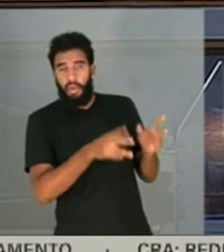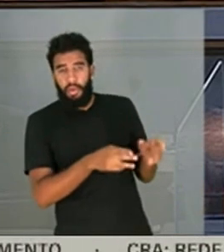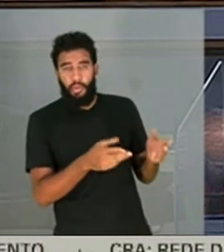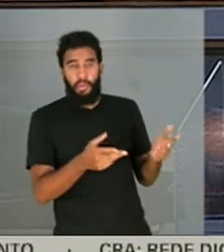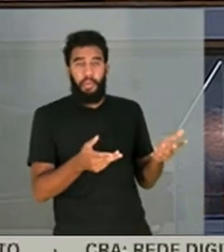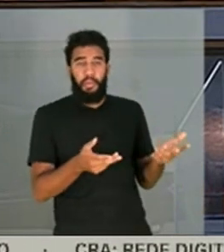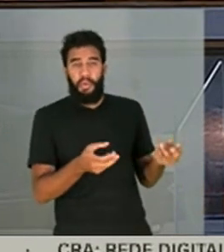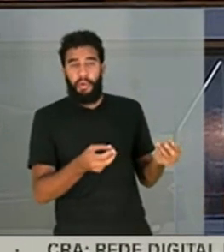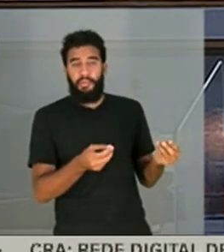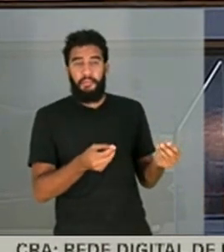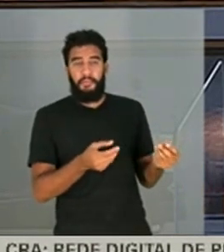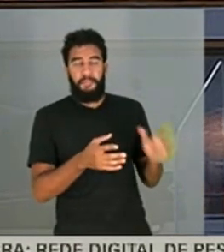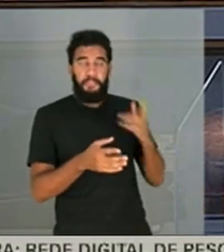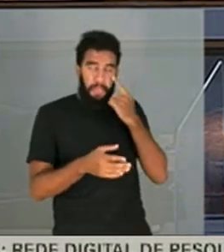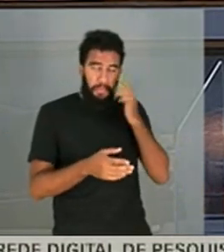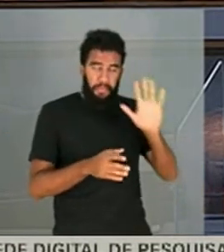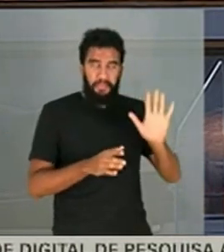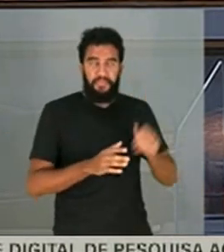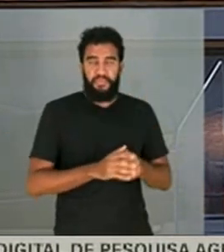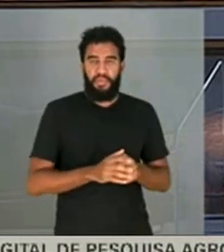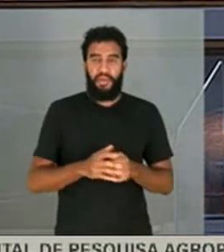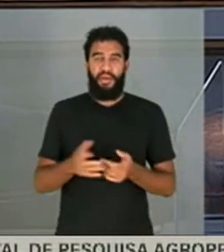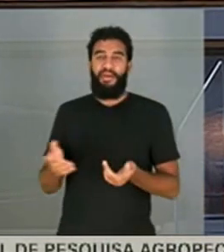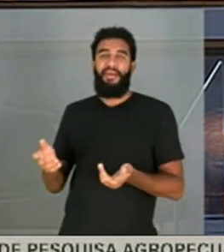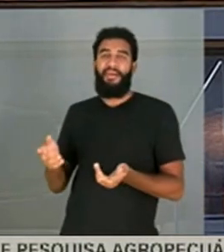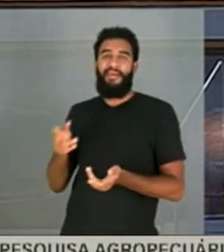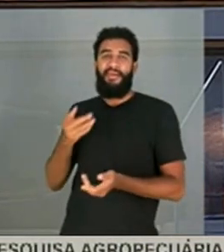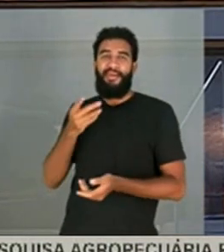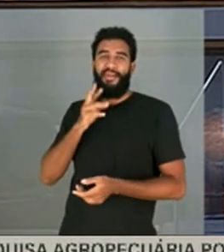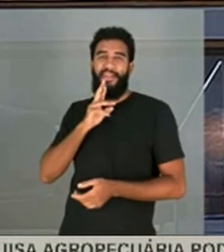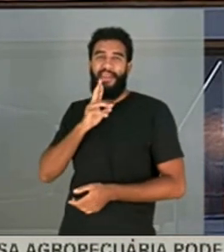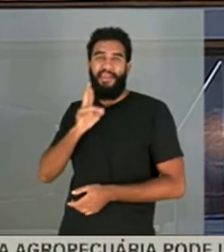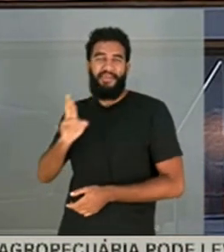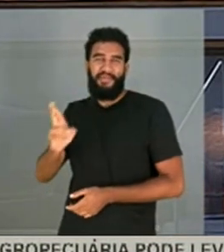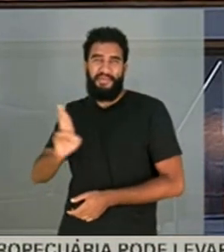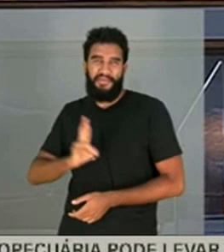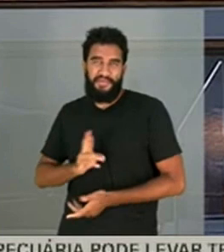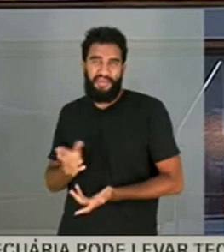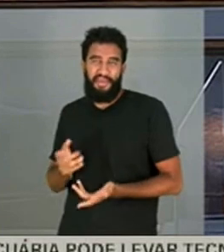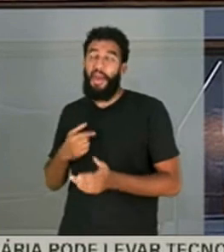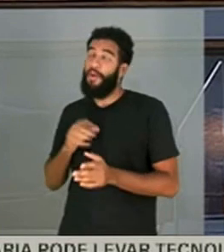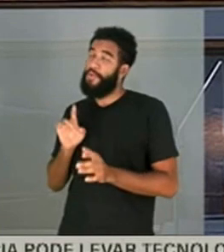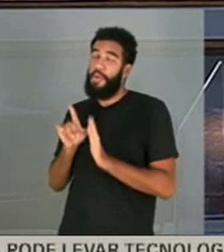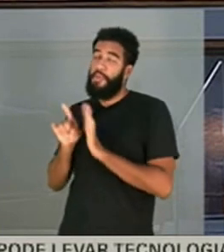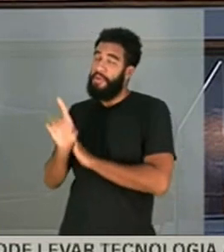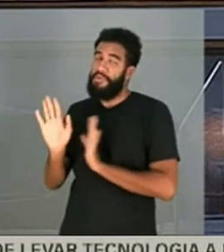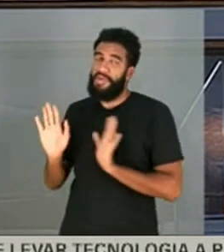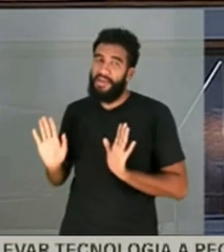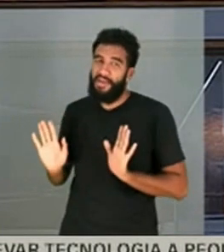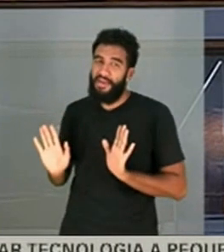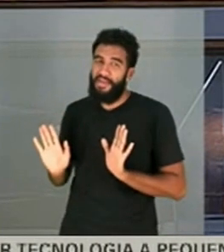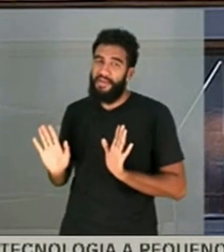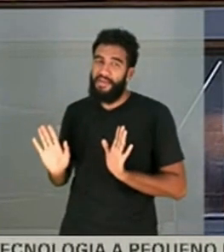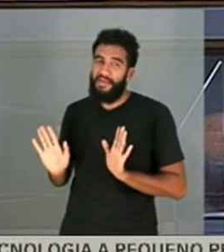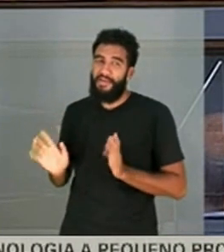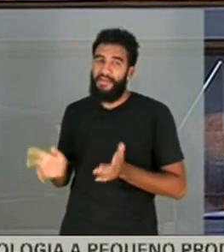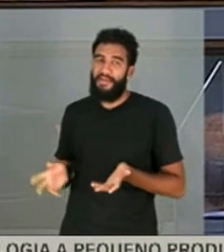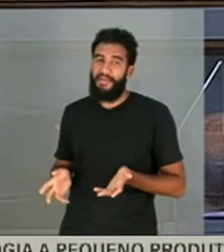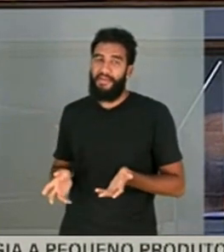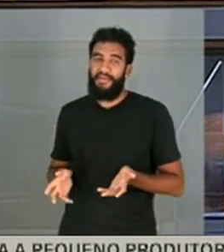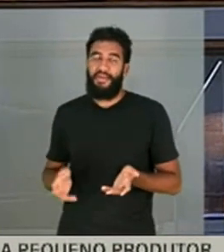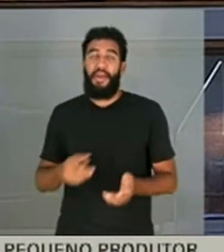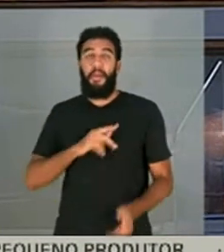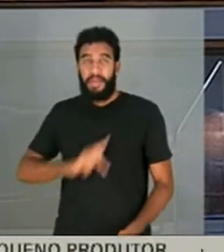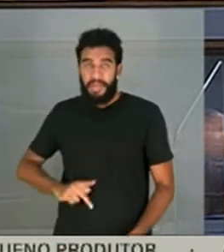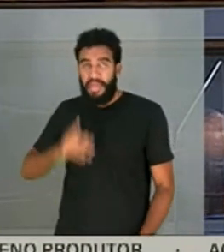ele. Pessoal, veja bem. Não, o senhor tá respondendo, só tô perguntando, só tô perguntando. Peraí, olha aqui, Eu tô perguntando, o presidente